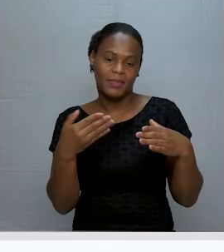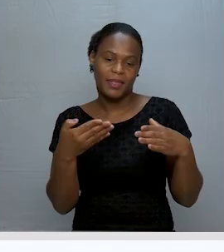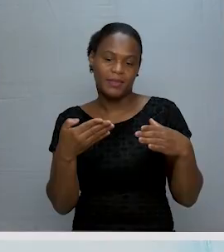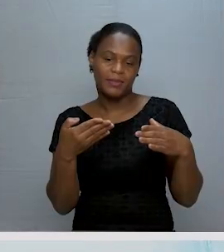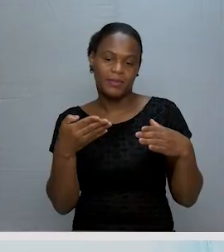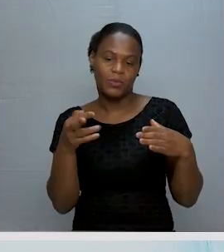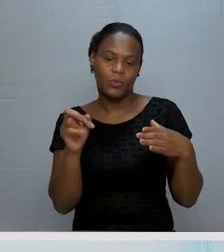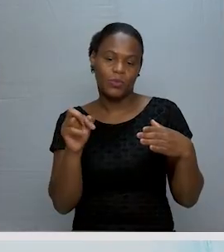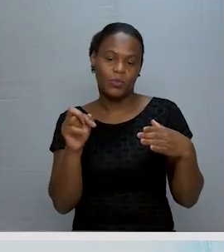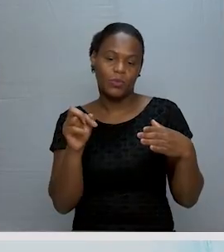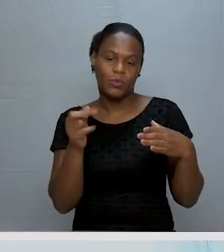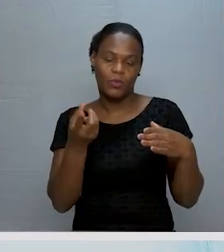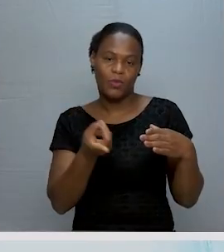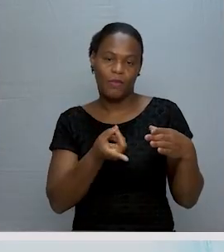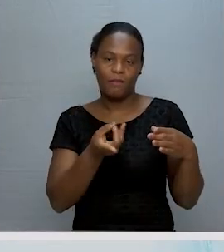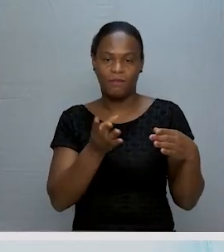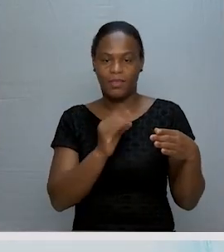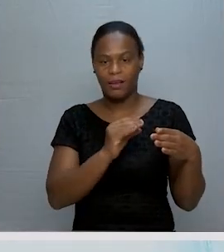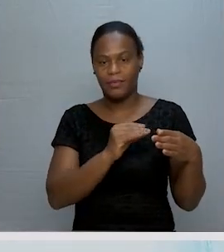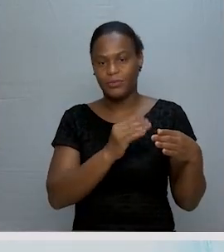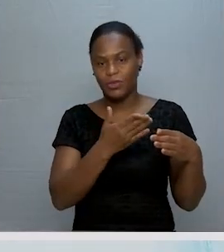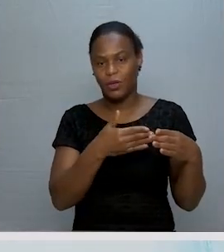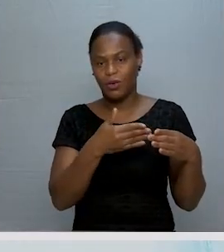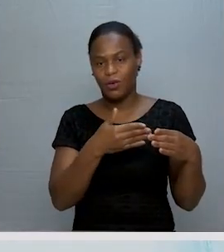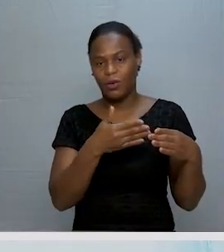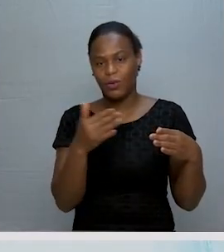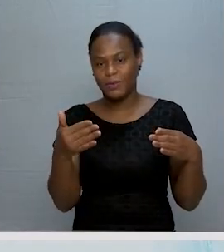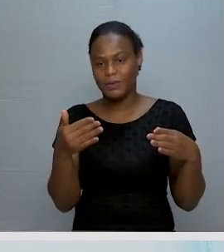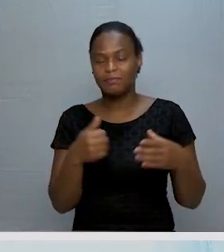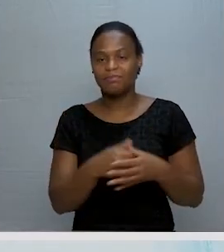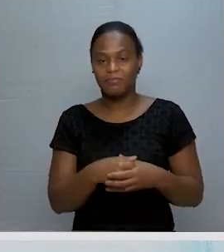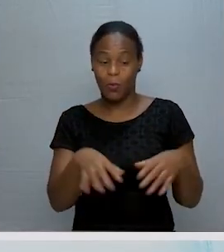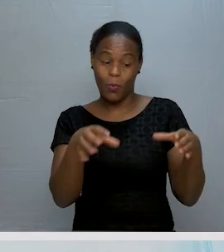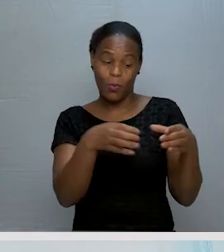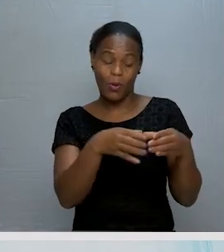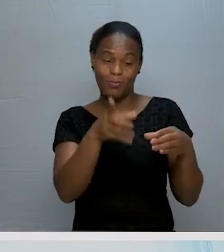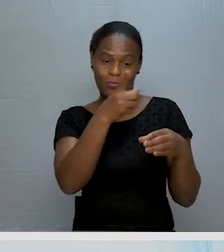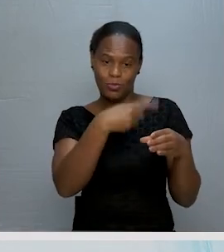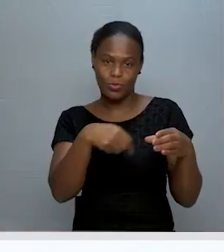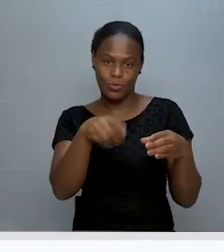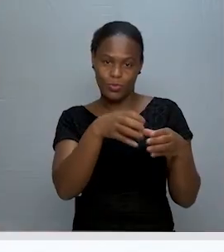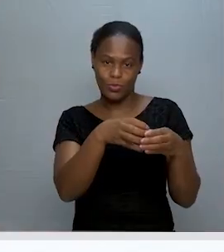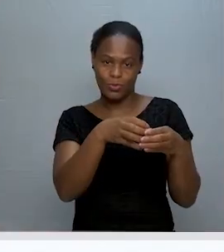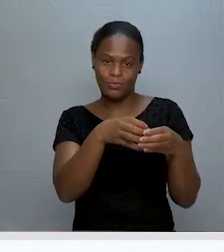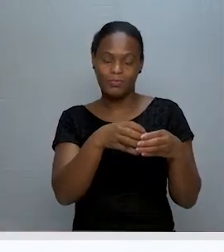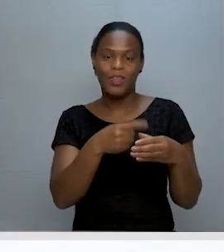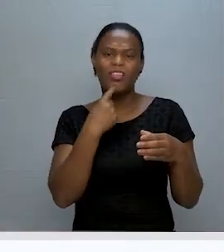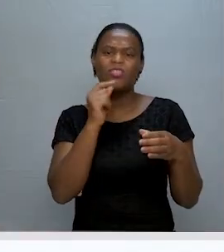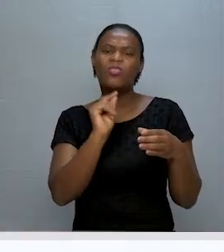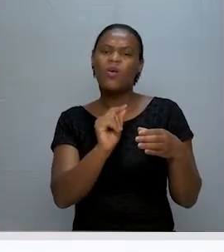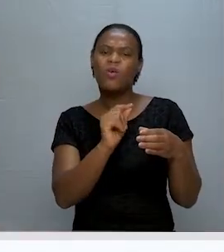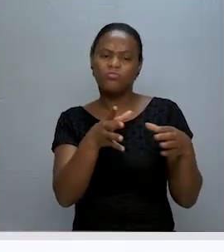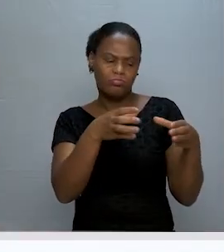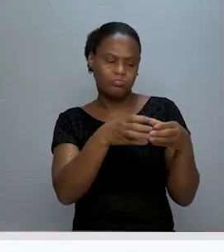7, 8, 9, 10 e 11. Não esqueçam que esses elementos devem estar dentro